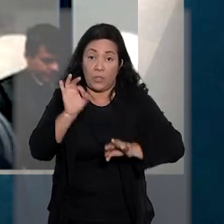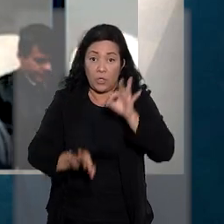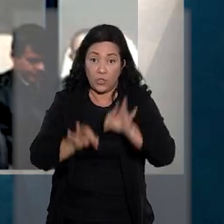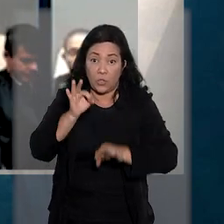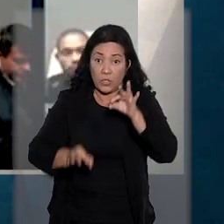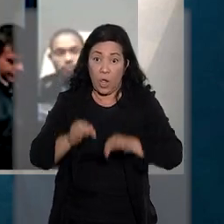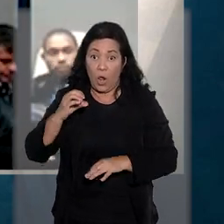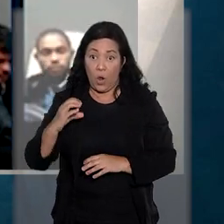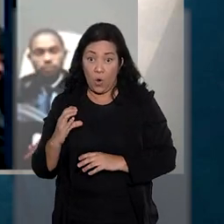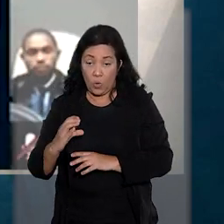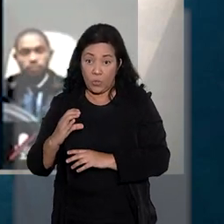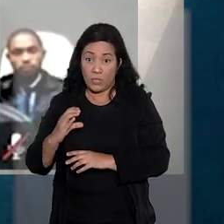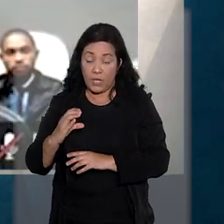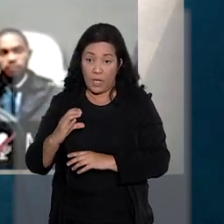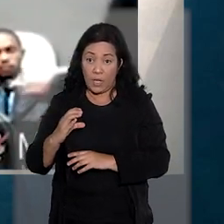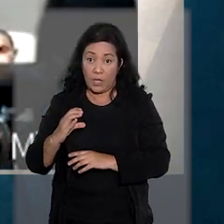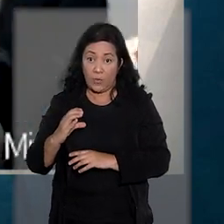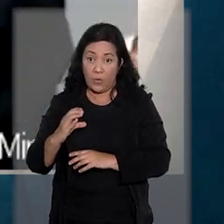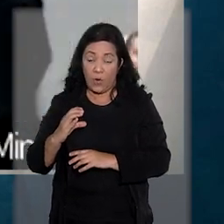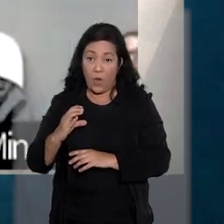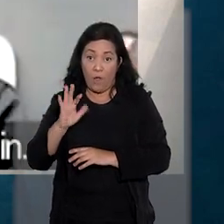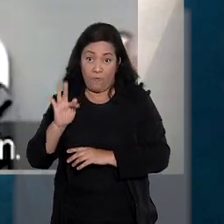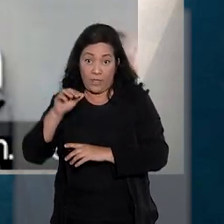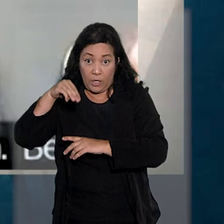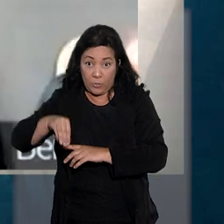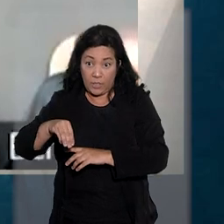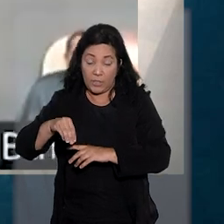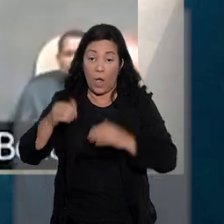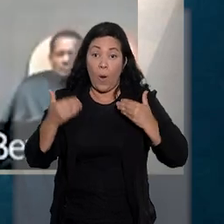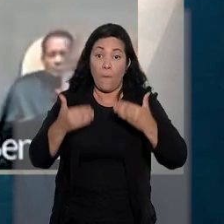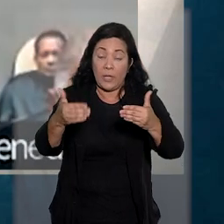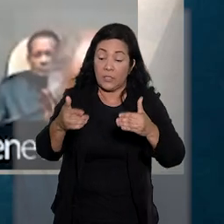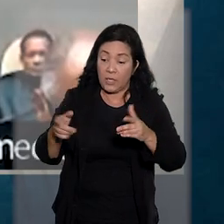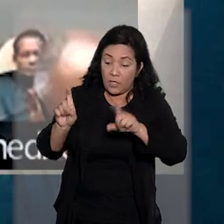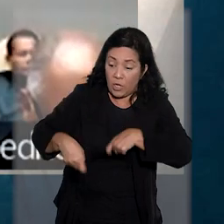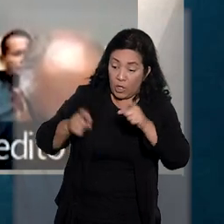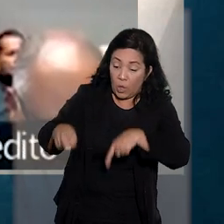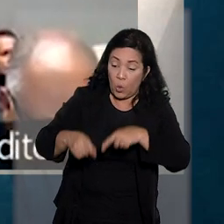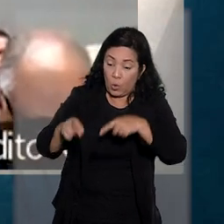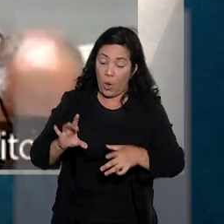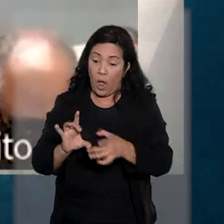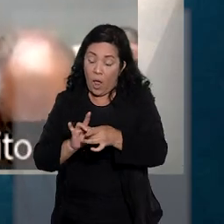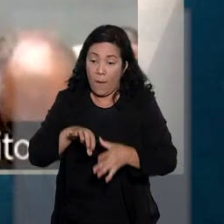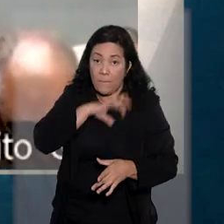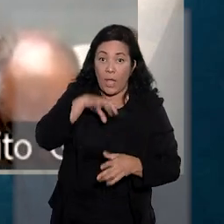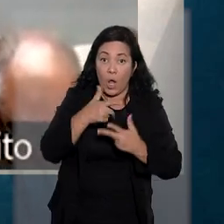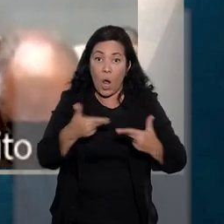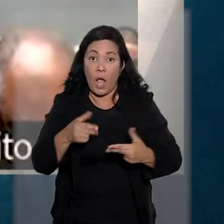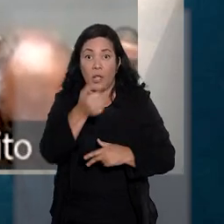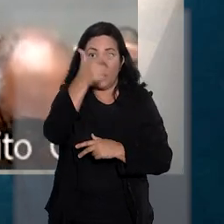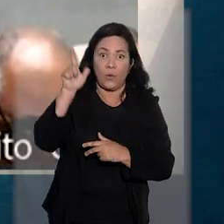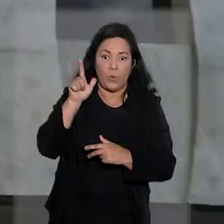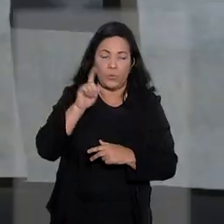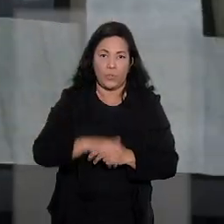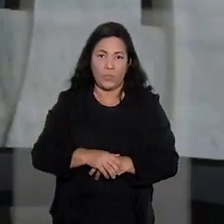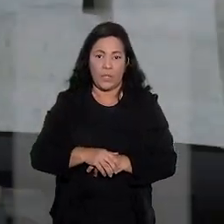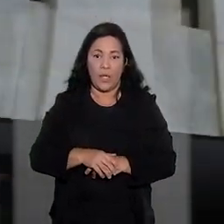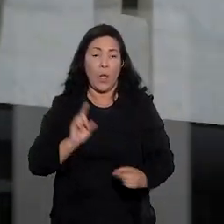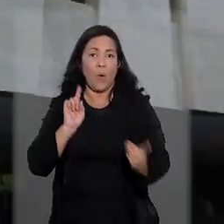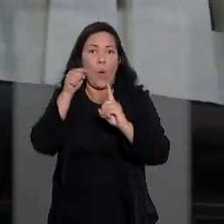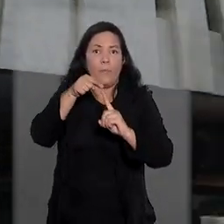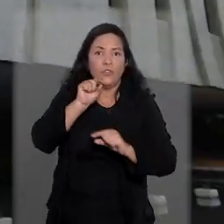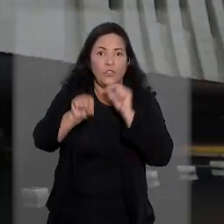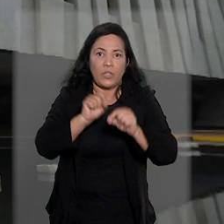Justiça, o Conselho Federal de Medicina, o Ministério da Agricultura, Pecuária e Abastecimento, entre outros. A